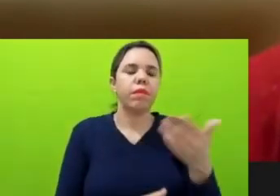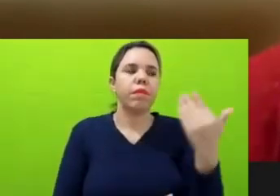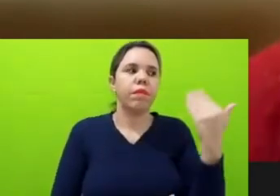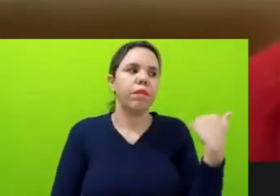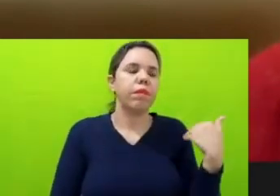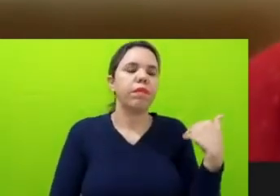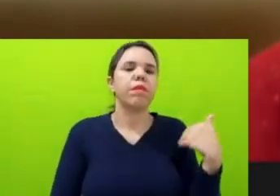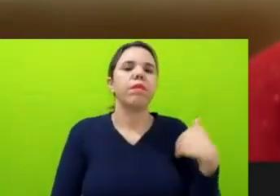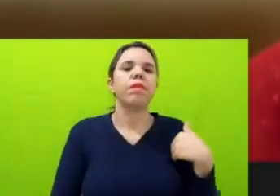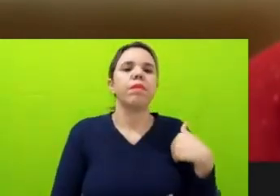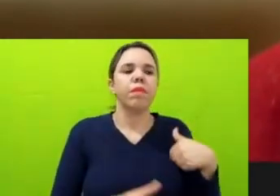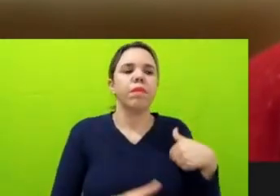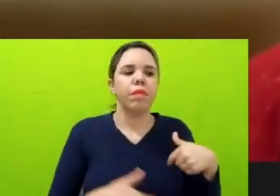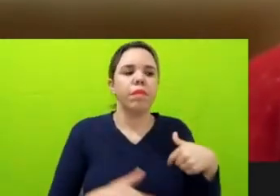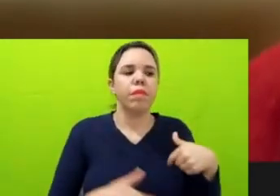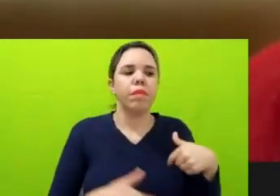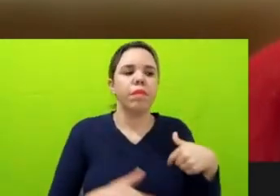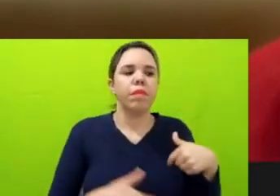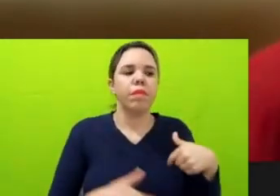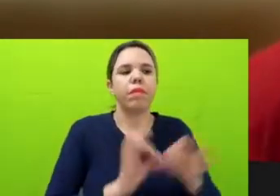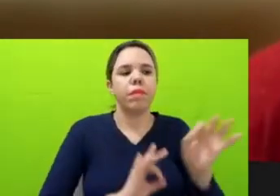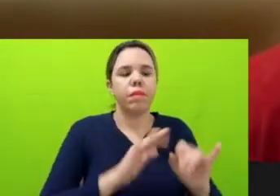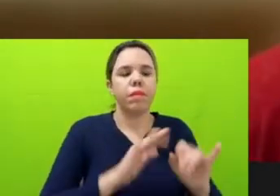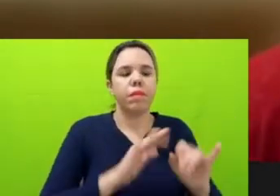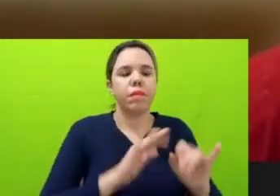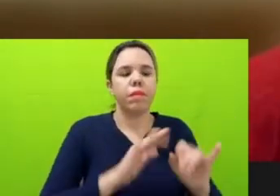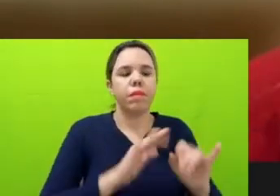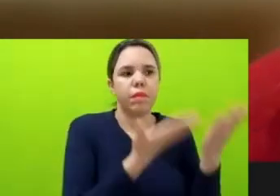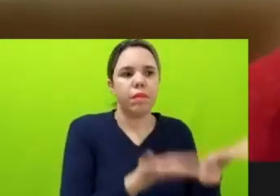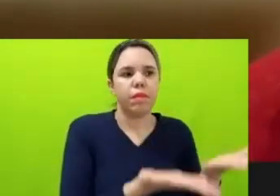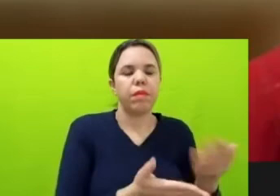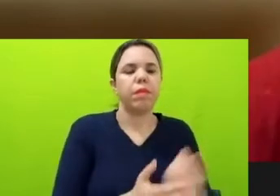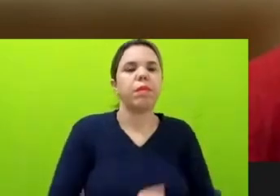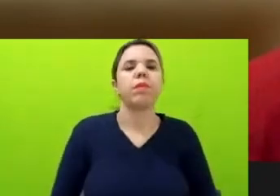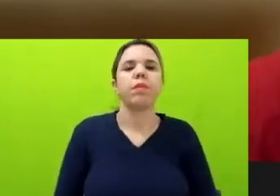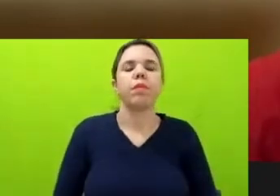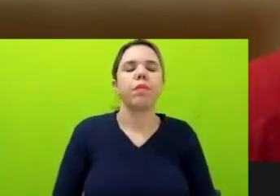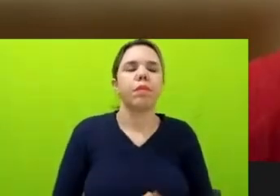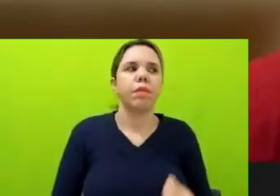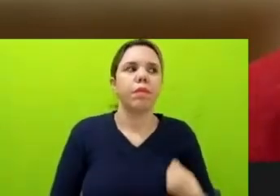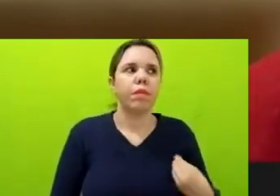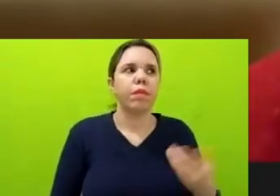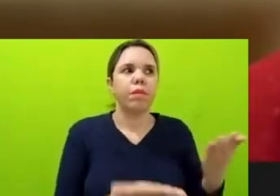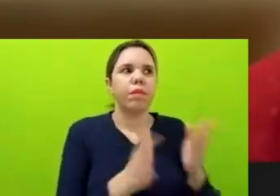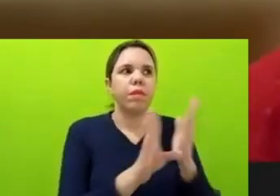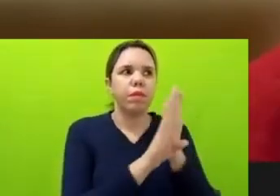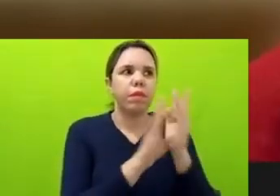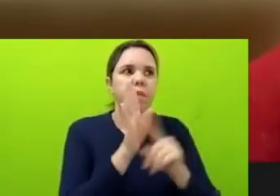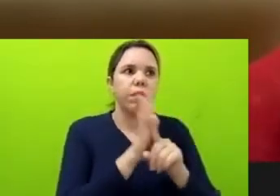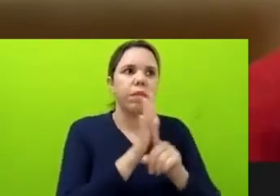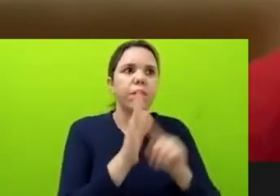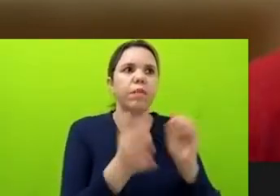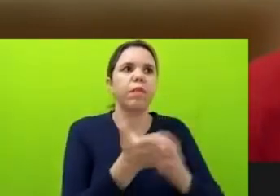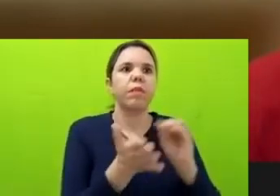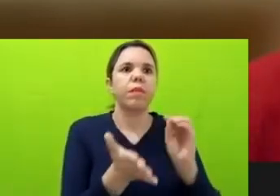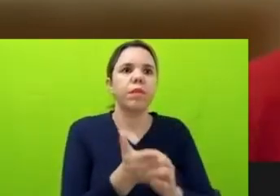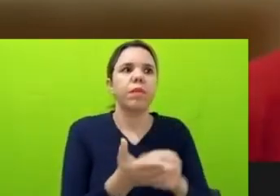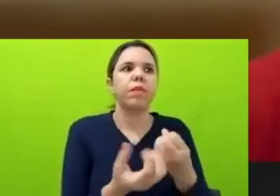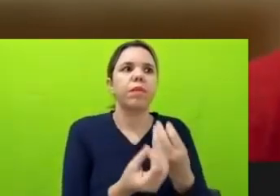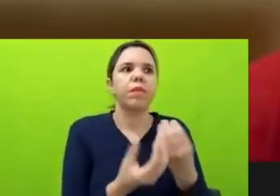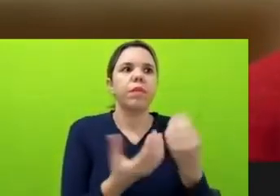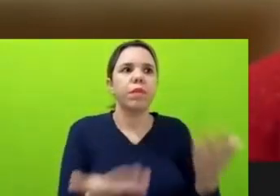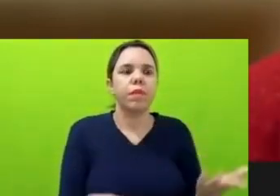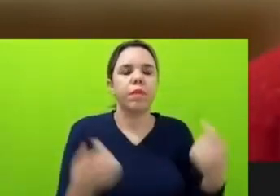projetos e organizações como essas, que estão ali investigando o que é que falta de informação, o que deveria ter e não tem,